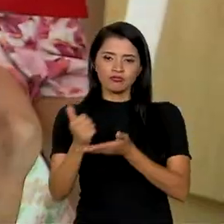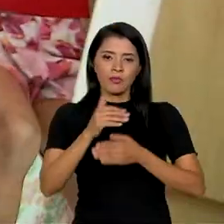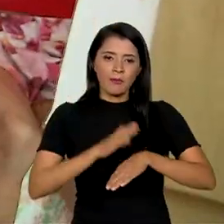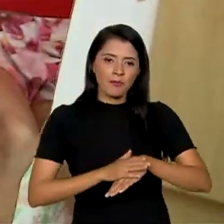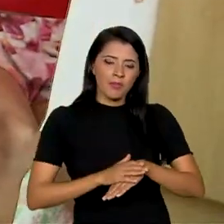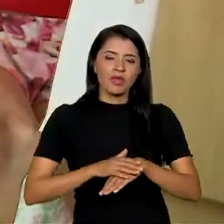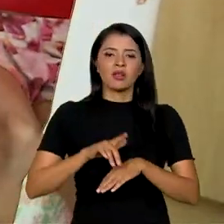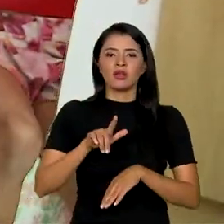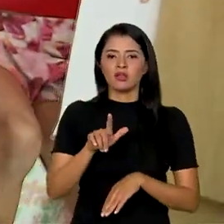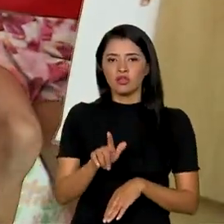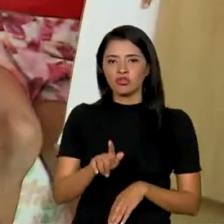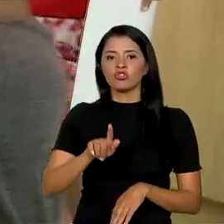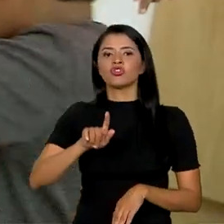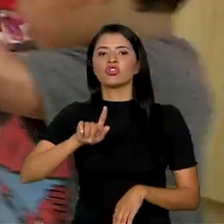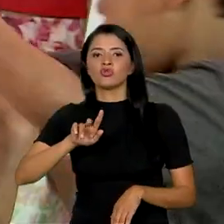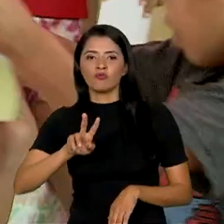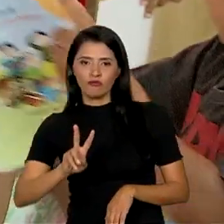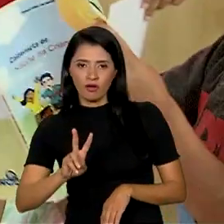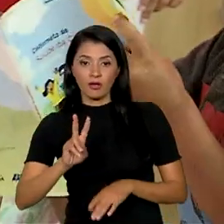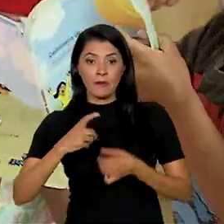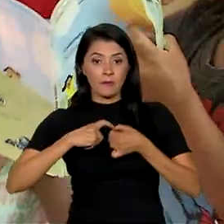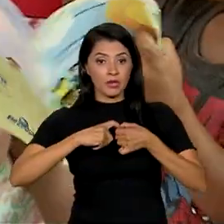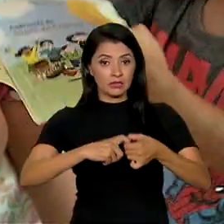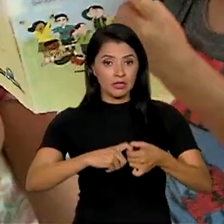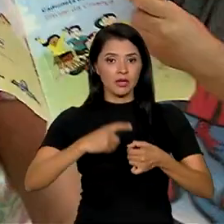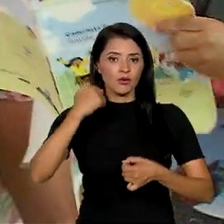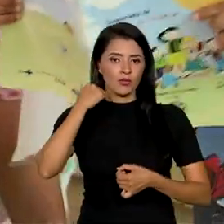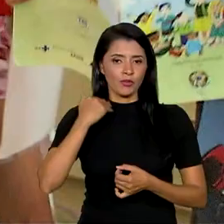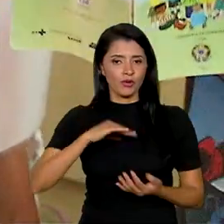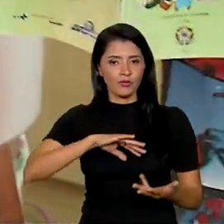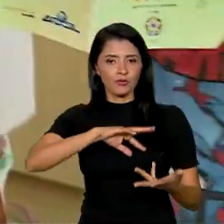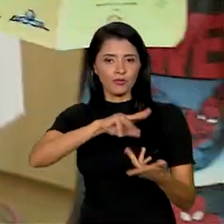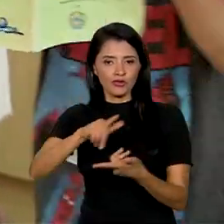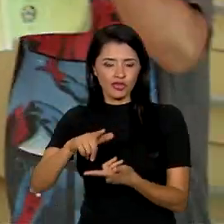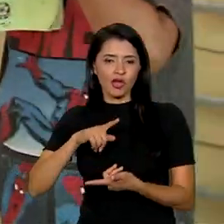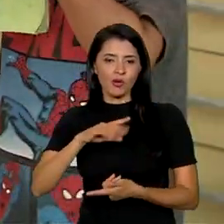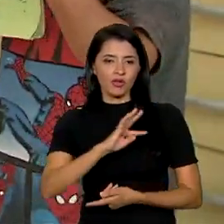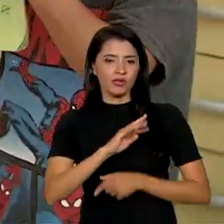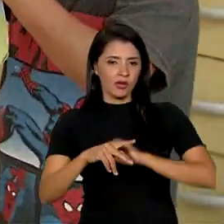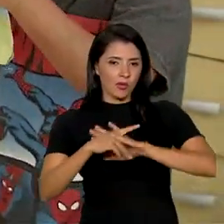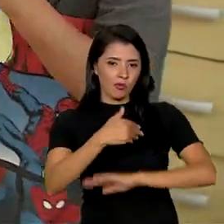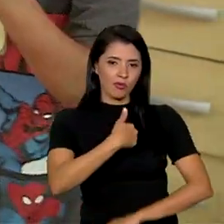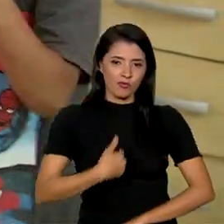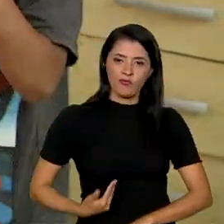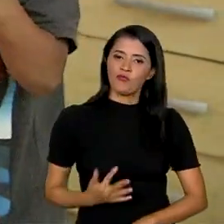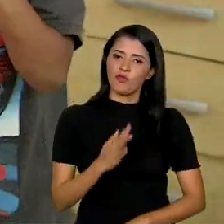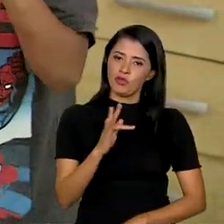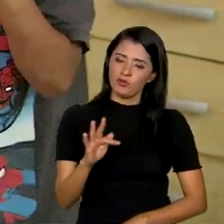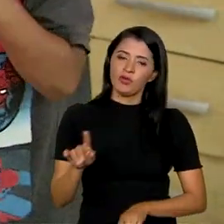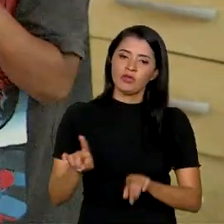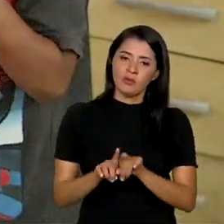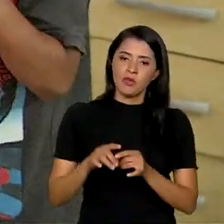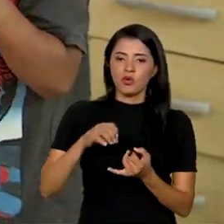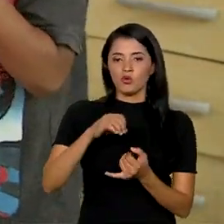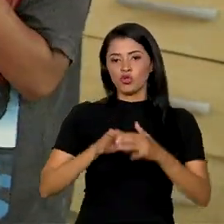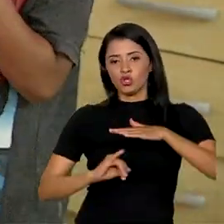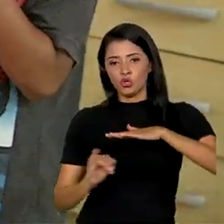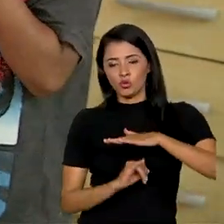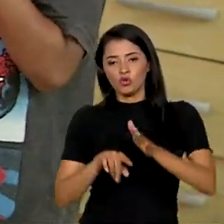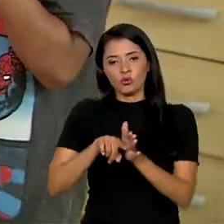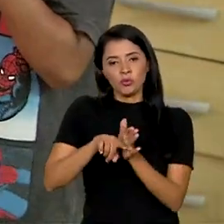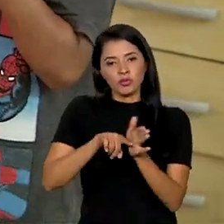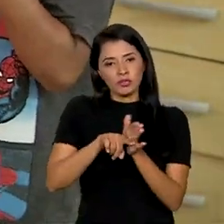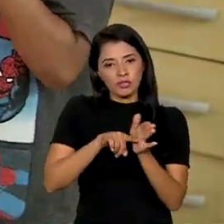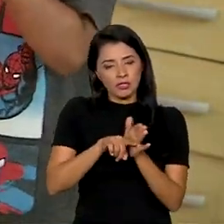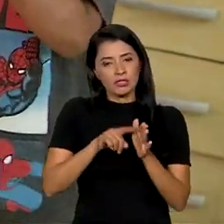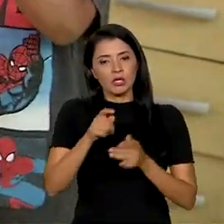Fundação Getúlio Vargas em parceria com o Banco Mundial, técnicos do governo federal e o Instituto de Pesquisa Econômica